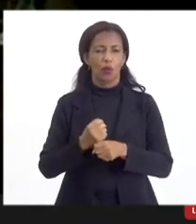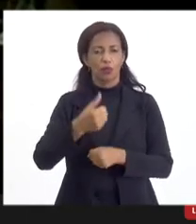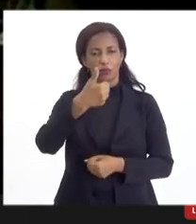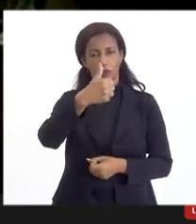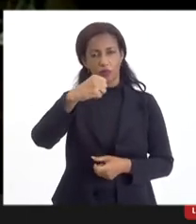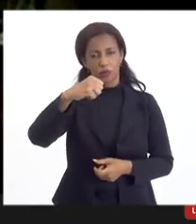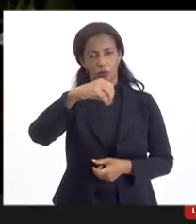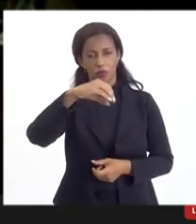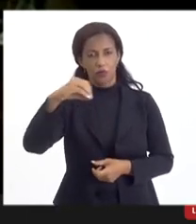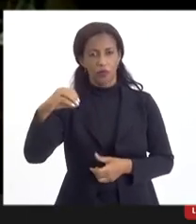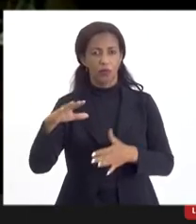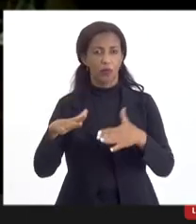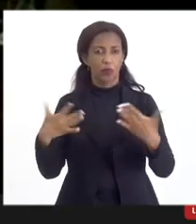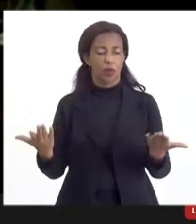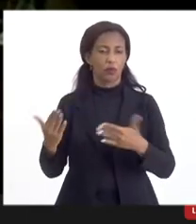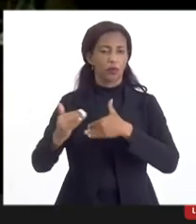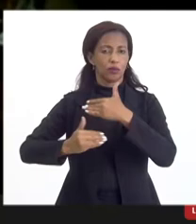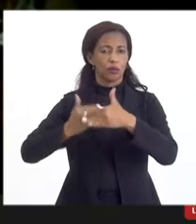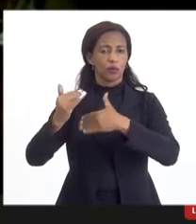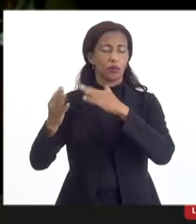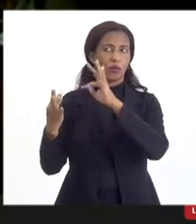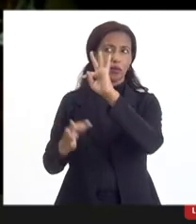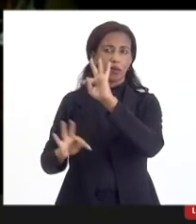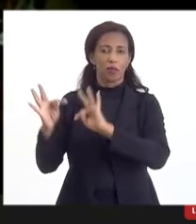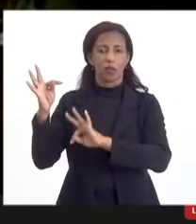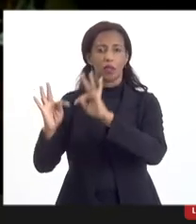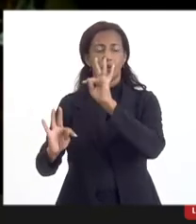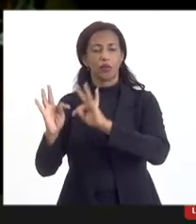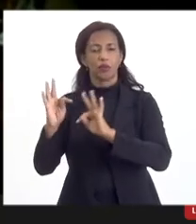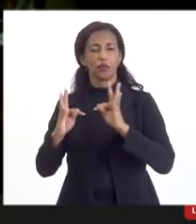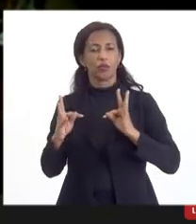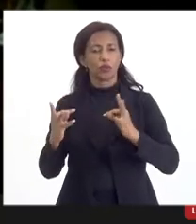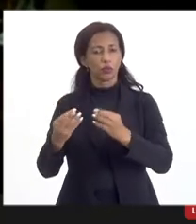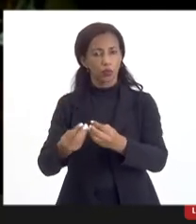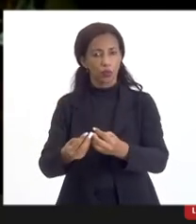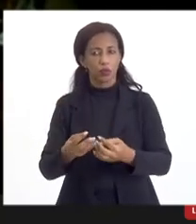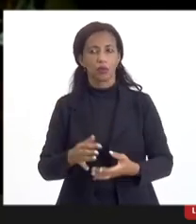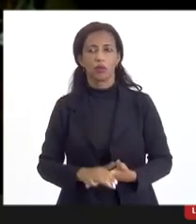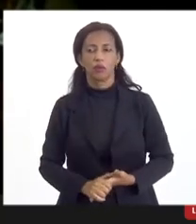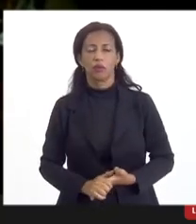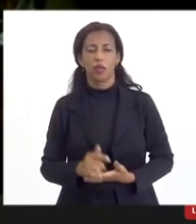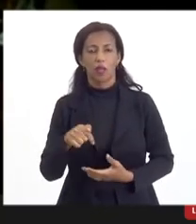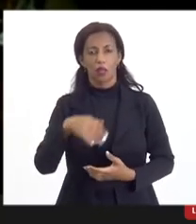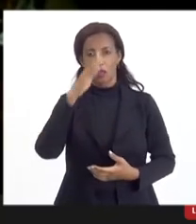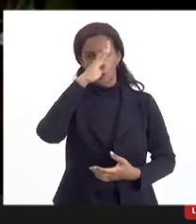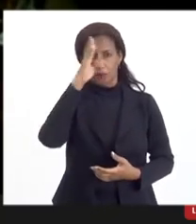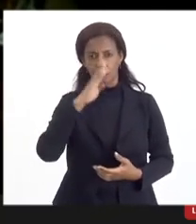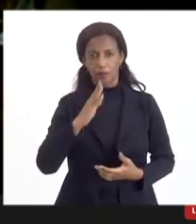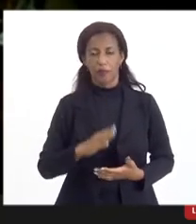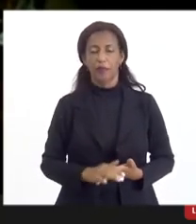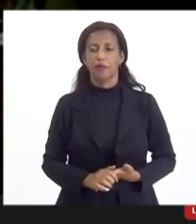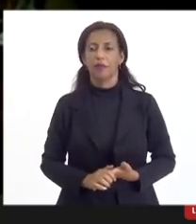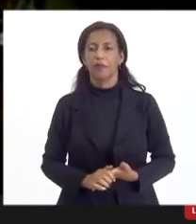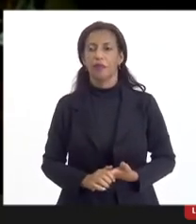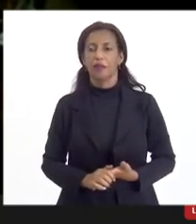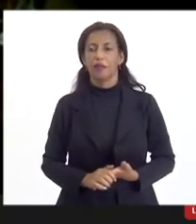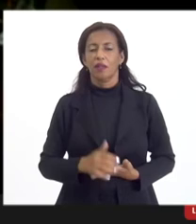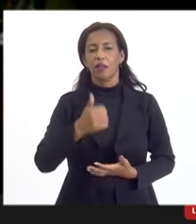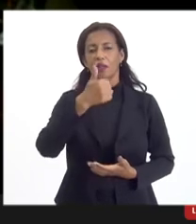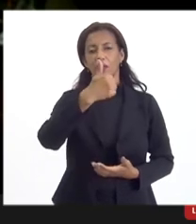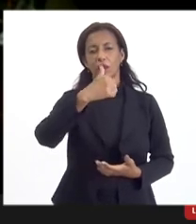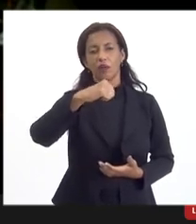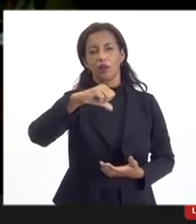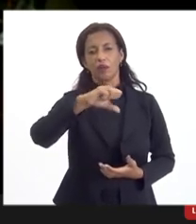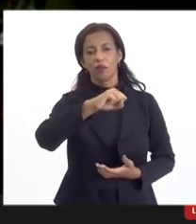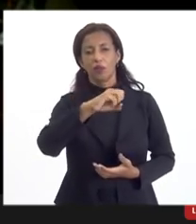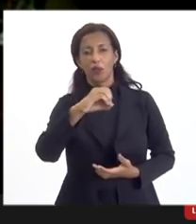quando foi desenvolvida a tecnologia toda aqui no Brasil, na década de 80, no final